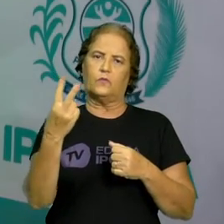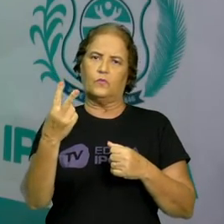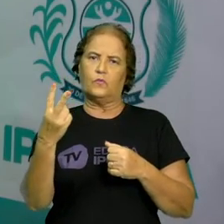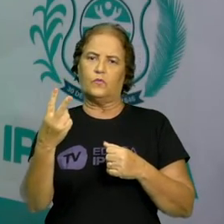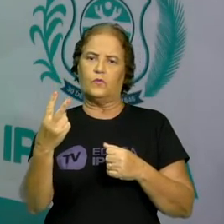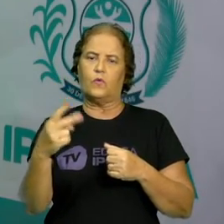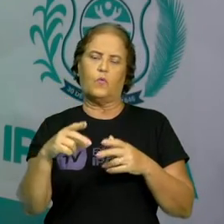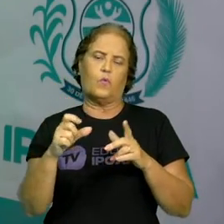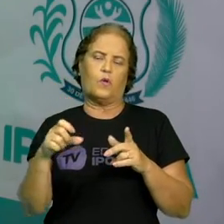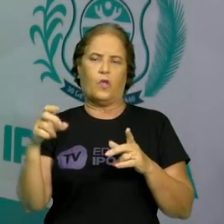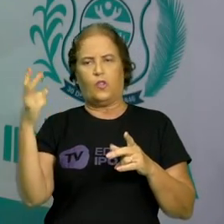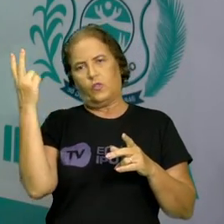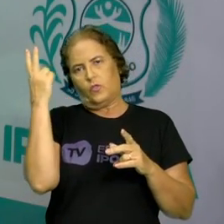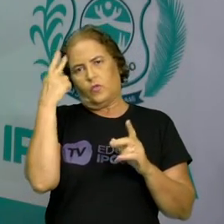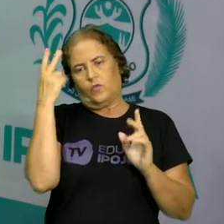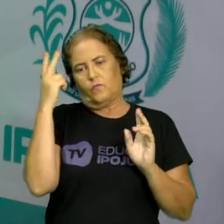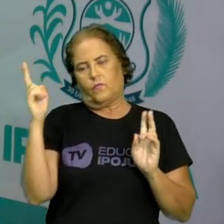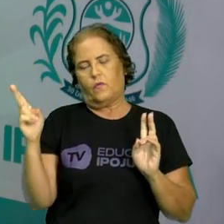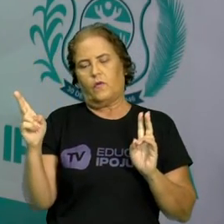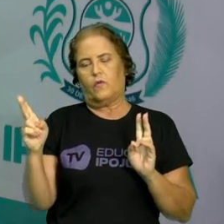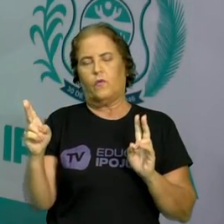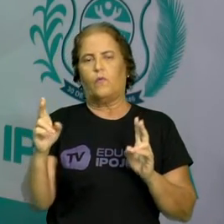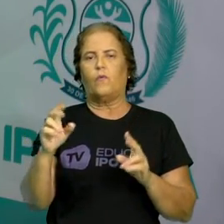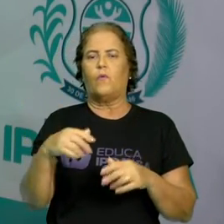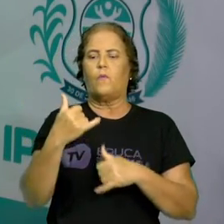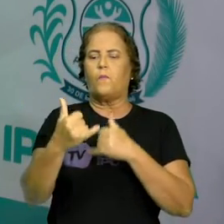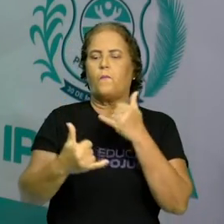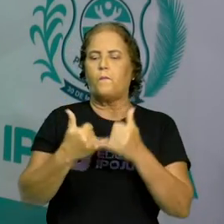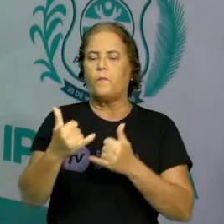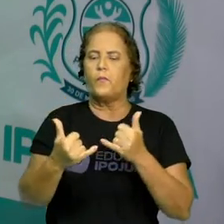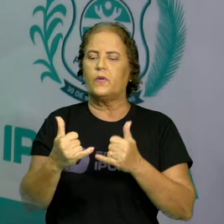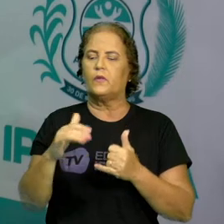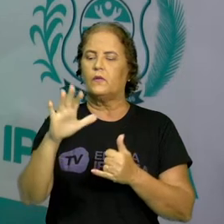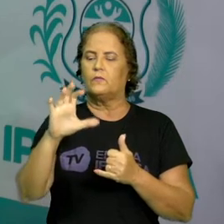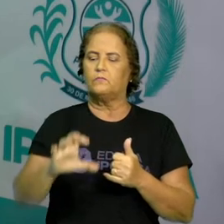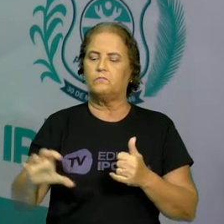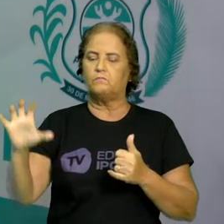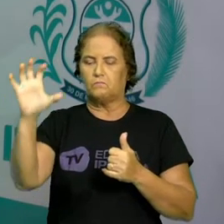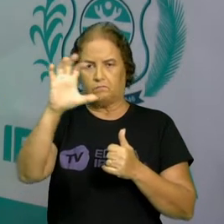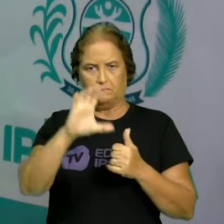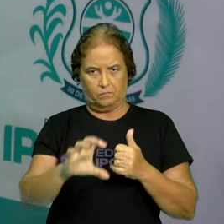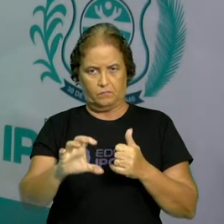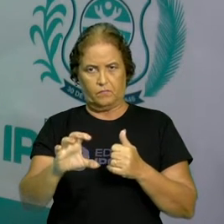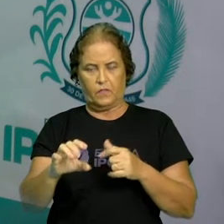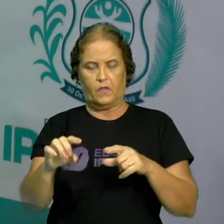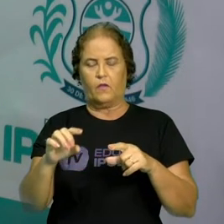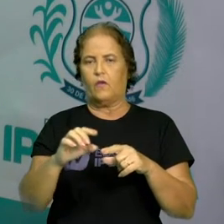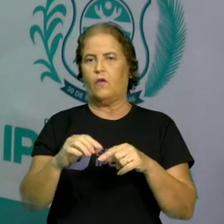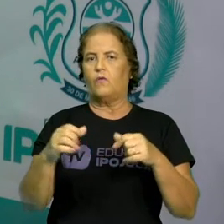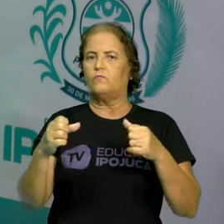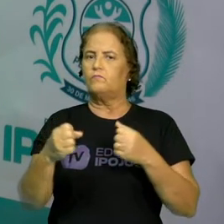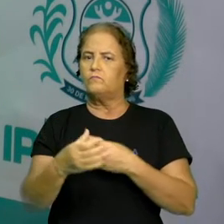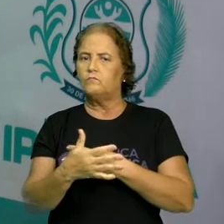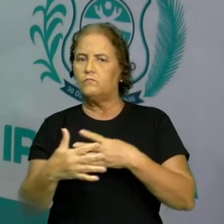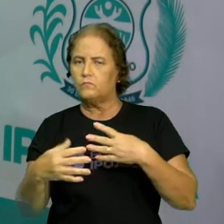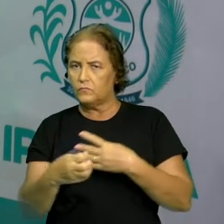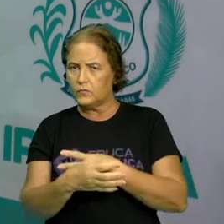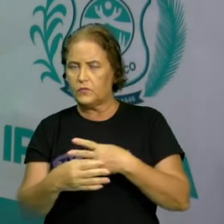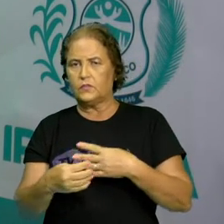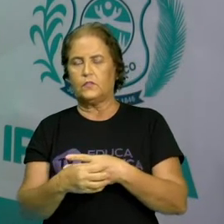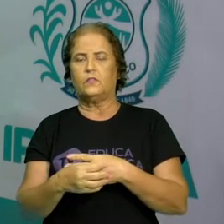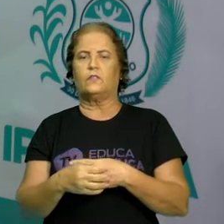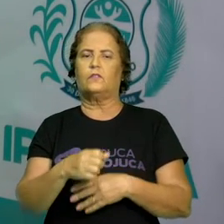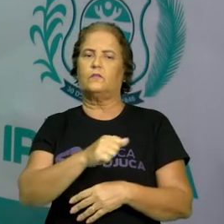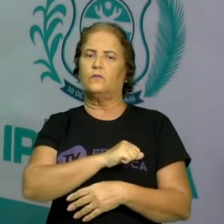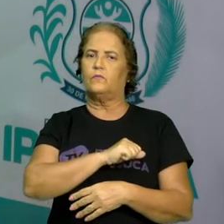comum o pessoal brincar na sua região, no seu território, no seu bairro. Onde fica a sua cidade, a nossa